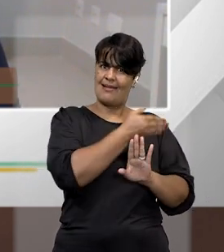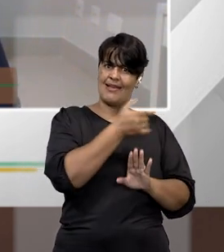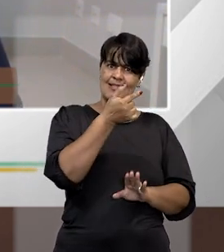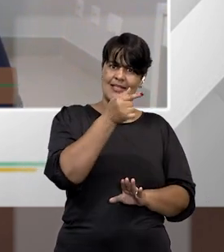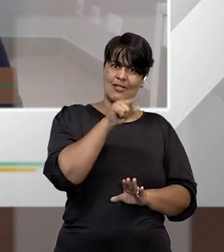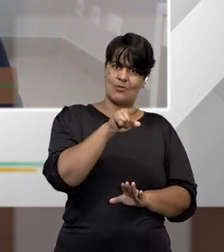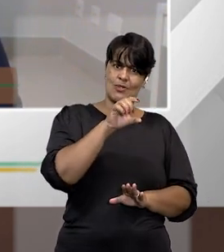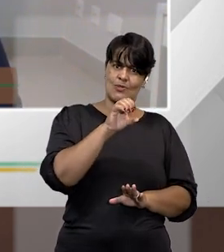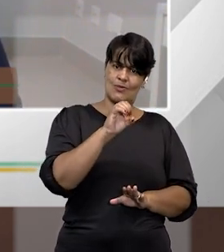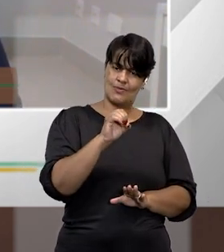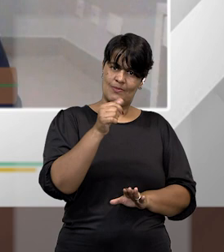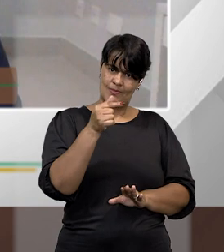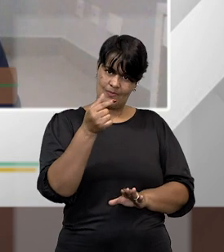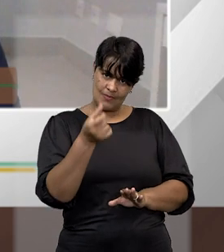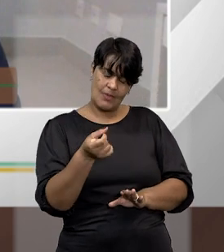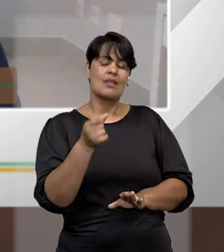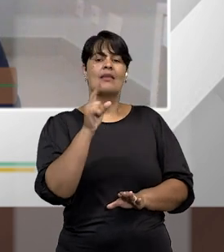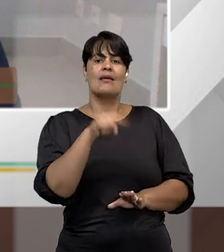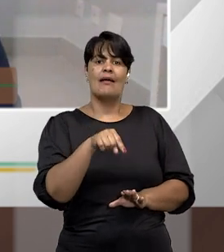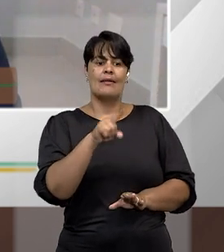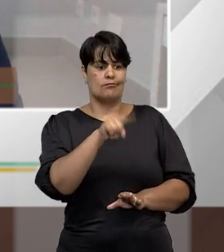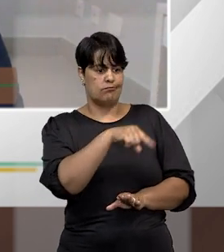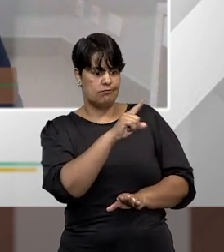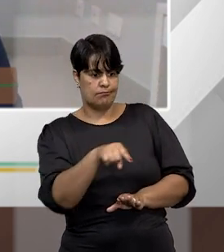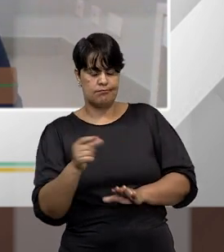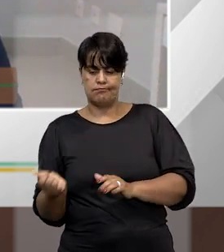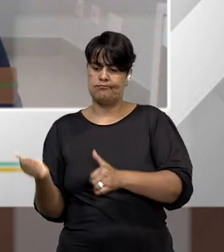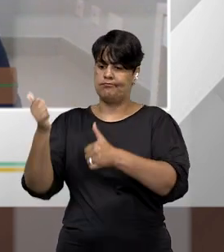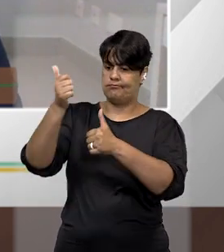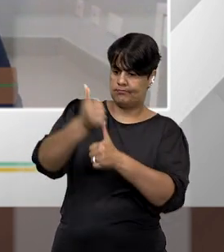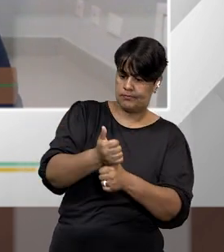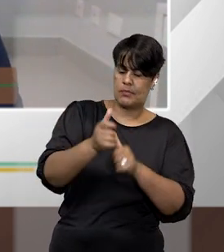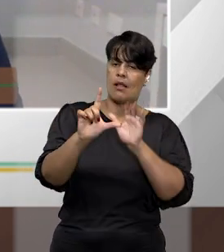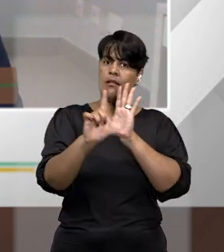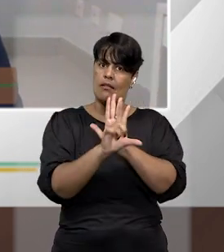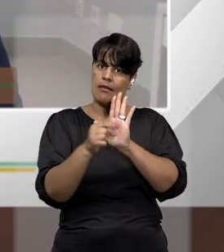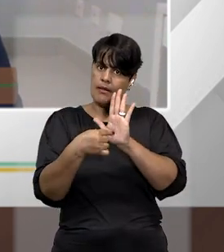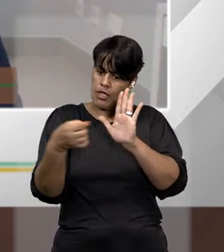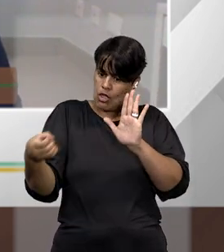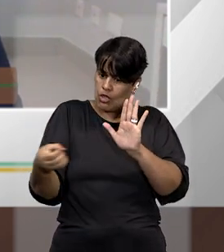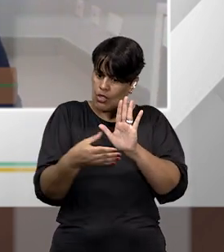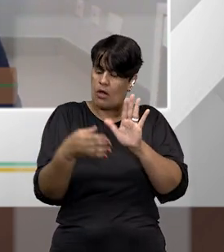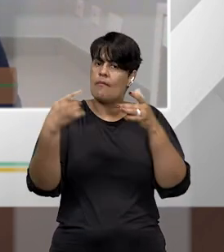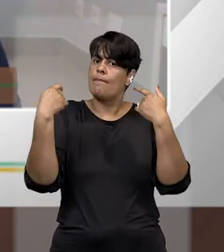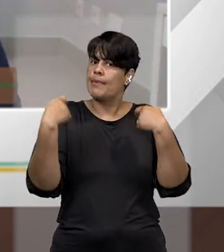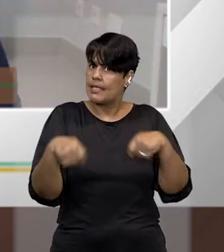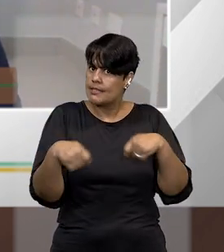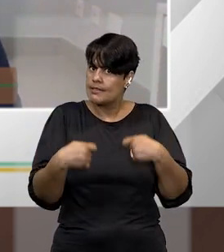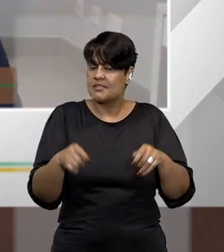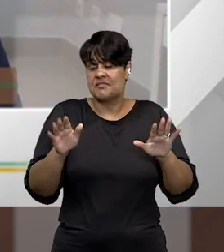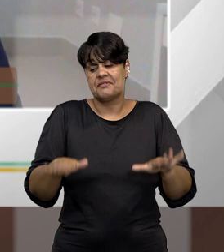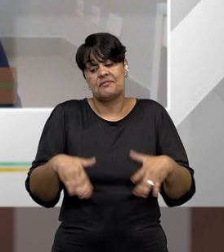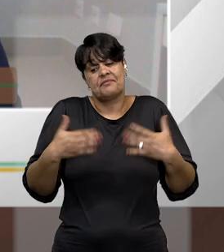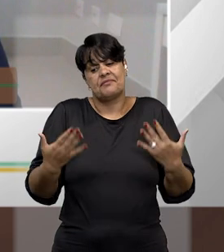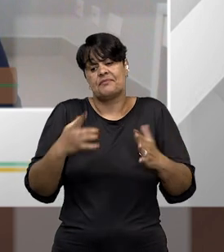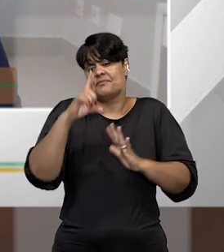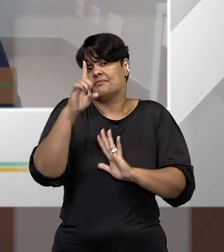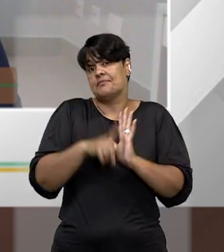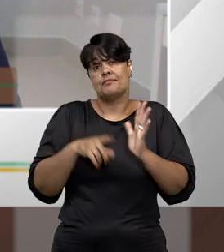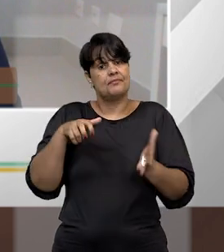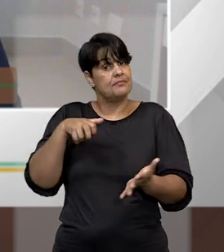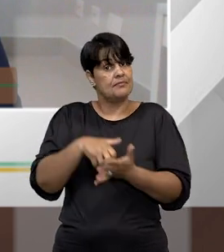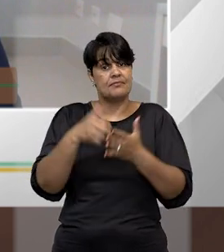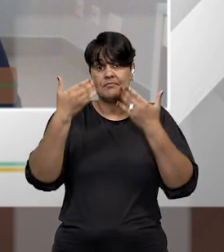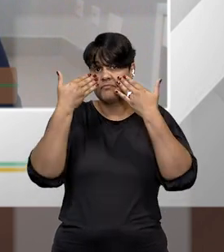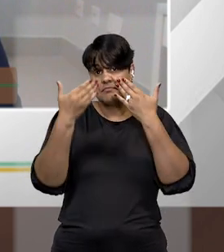colocação de um novo diploma penal um pouco mais moderno, o direito penal mostrando a que veio, por que ele é importante, resgatando um pouco